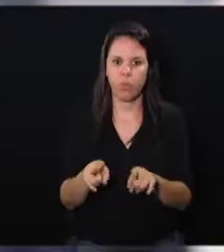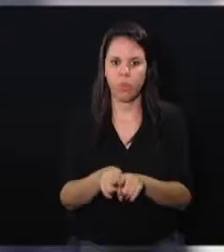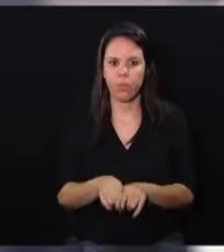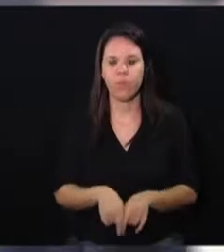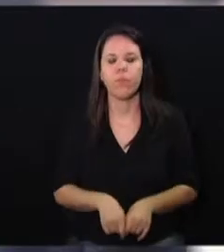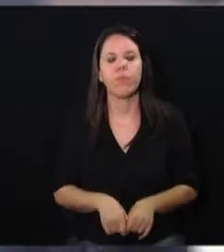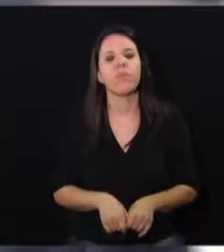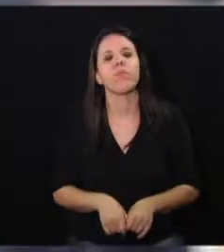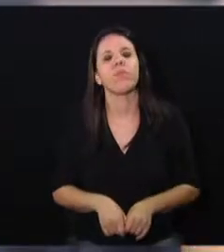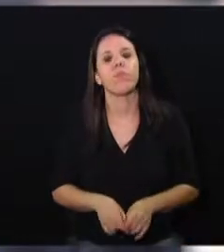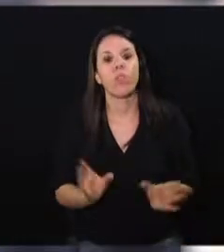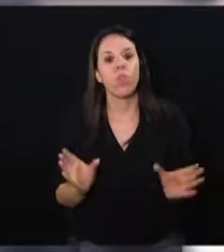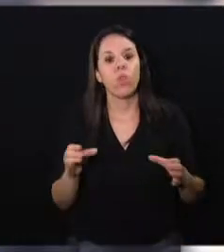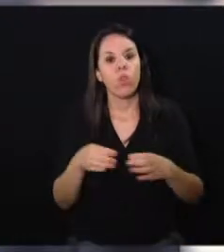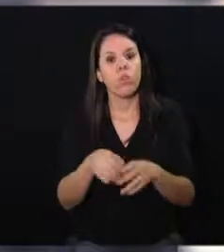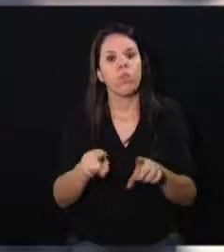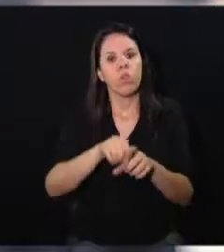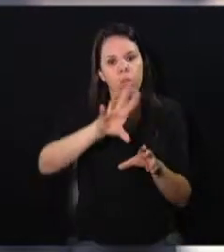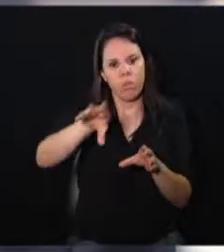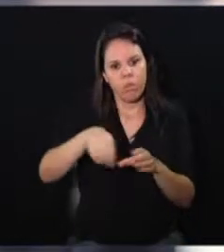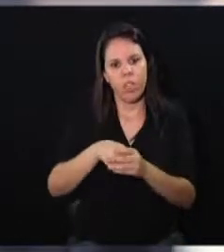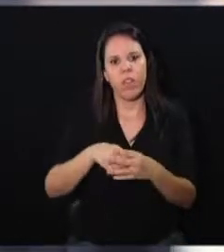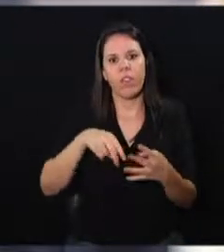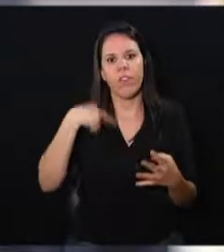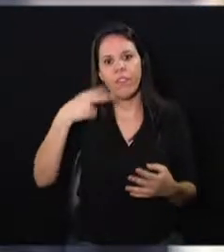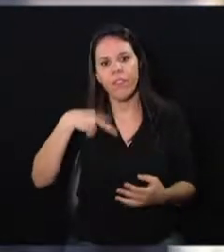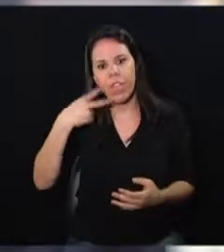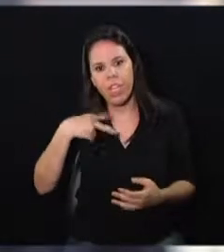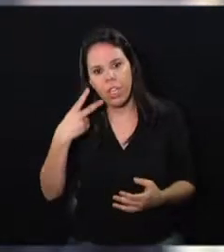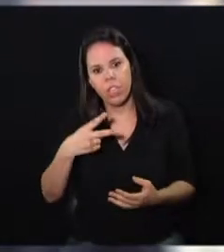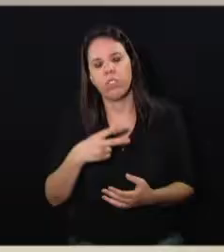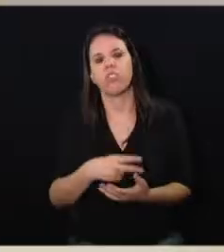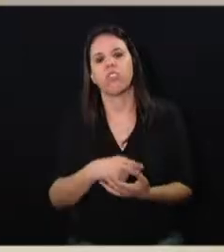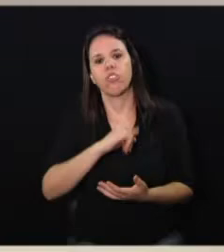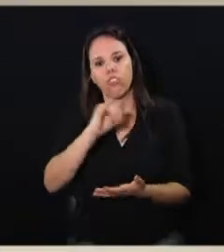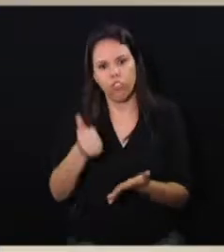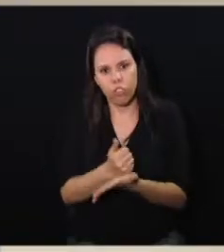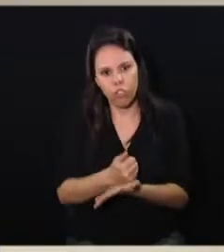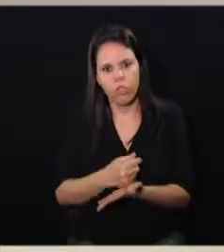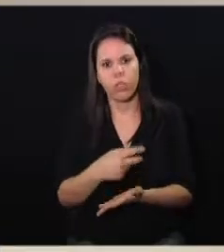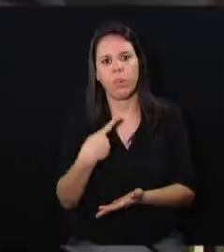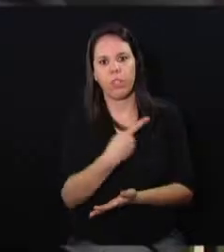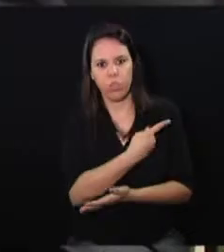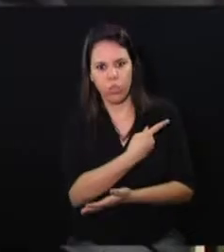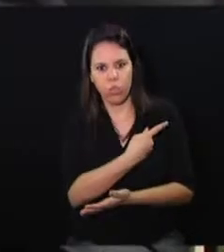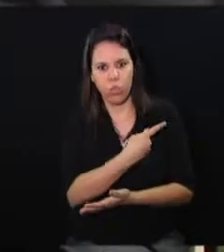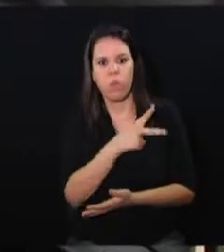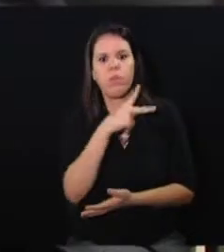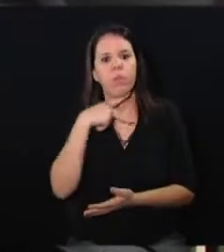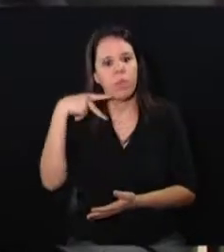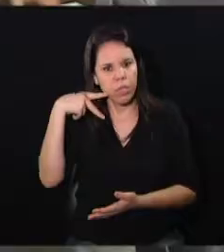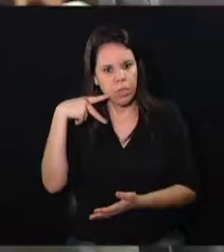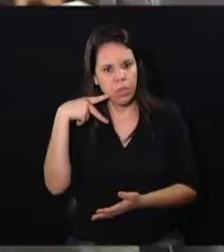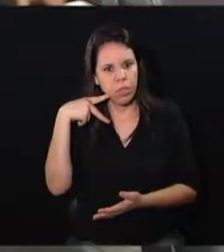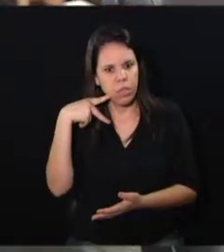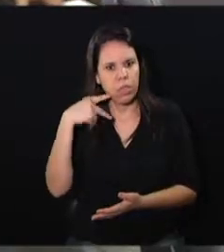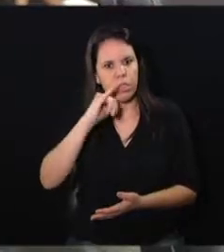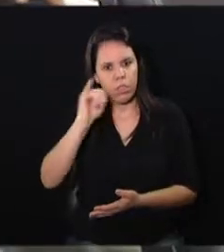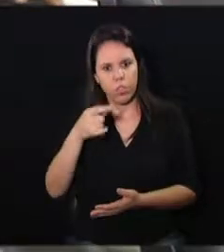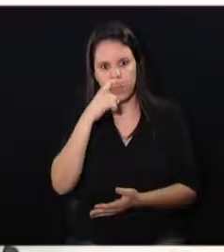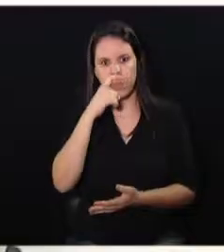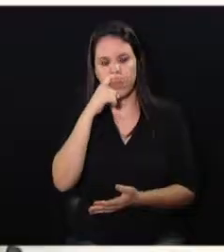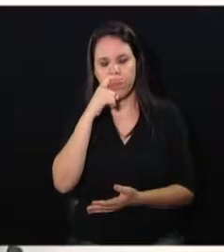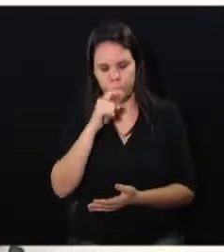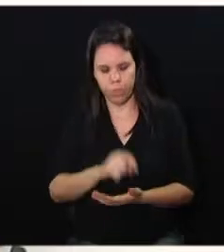seja atendido. O grupo é composto também pelos vereadores Jorge da Farmácia, Pastor Elias, Permínio Monteiro, Jorge